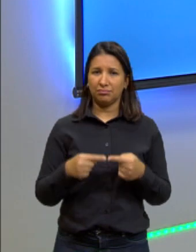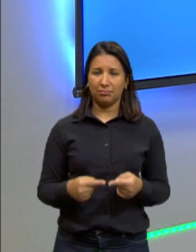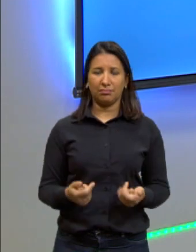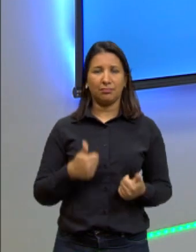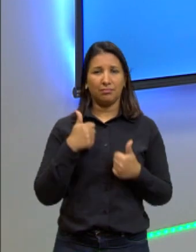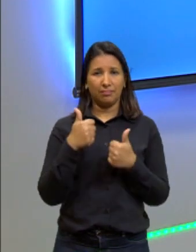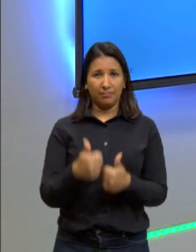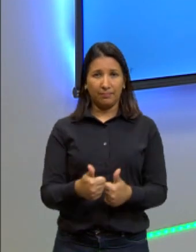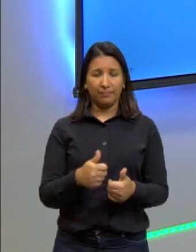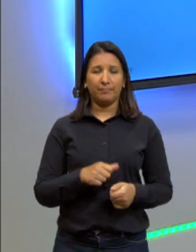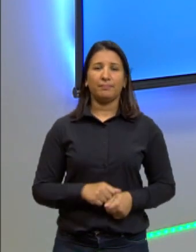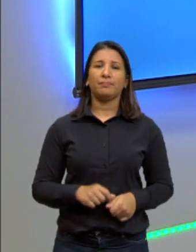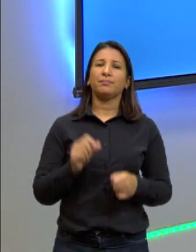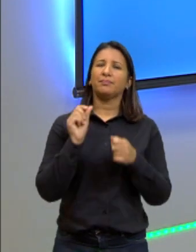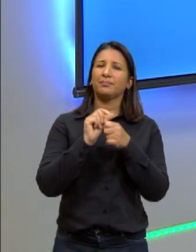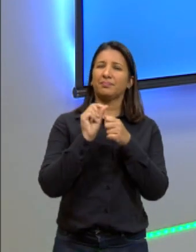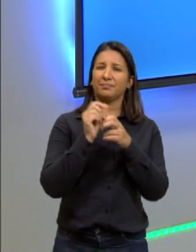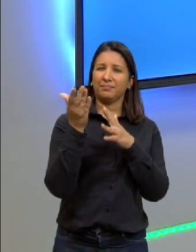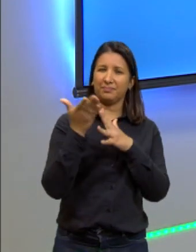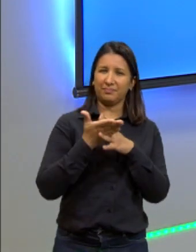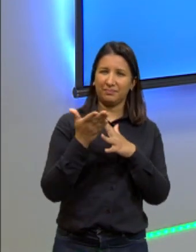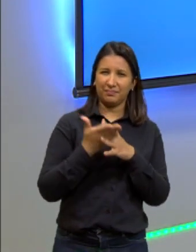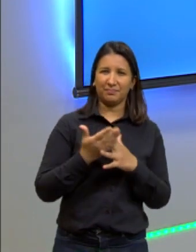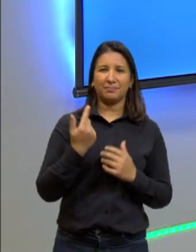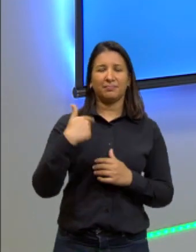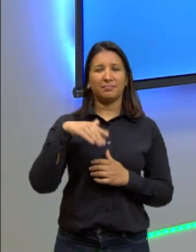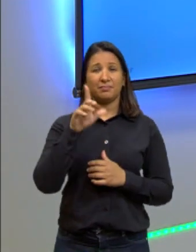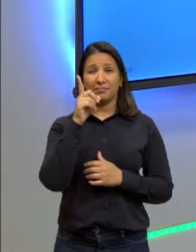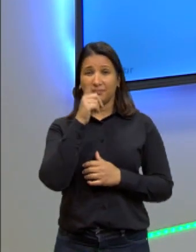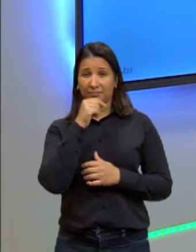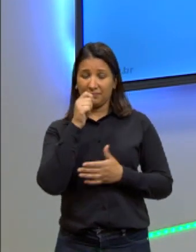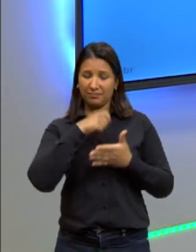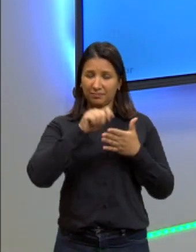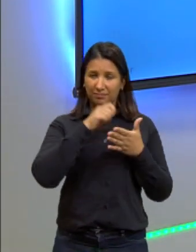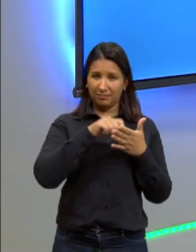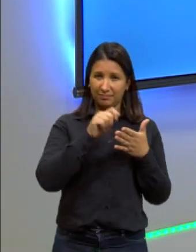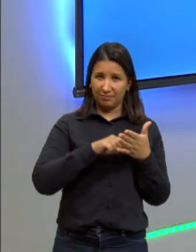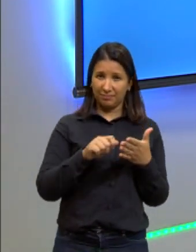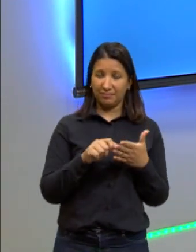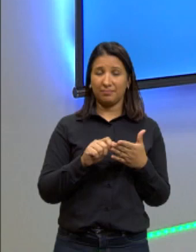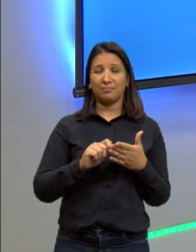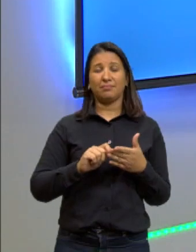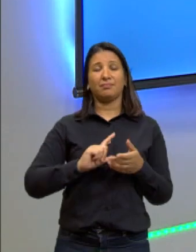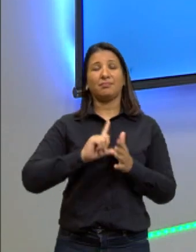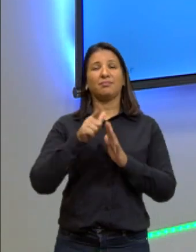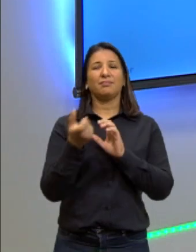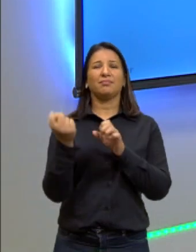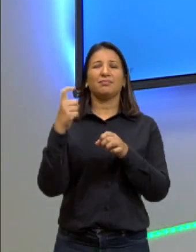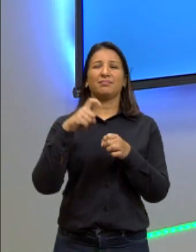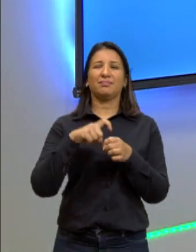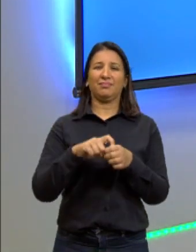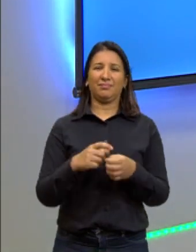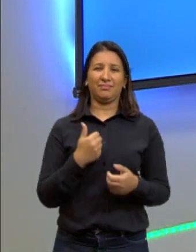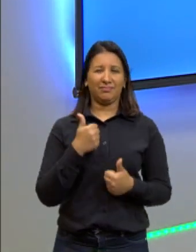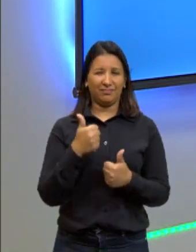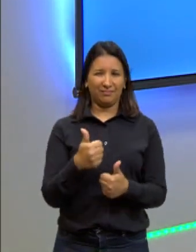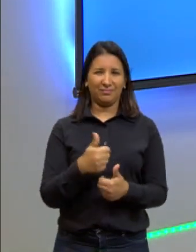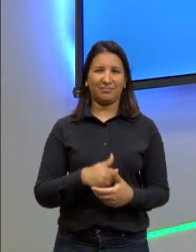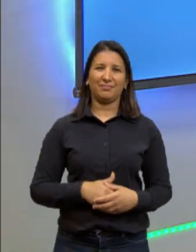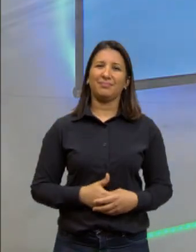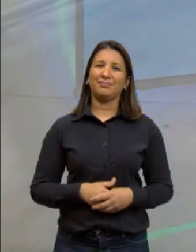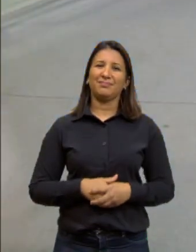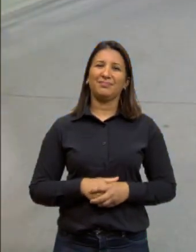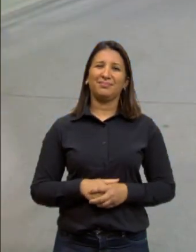Então, fazer um intervalinho, tomar uma água, colocar as anotações em dia e já já voltamos, tá? Fiquem conosco.